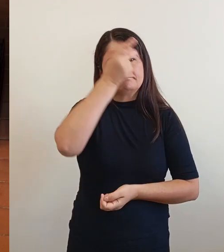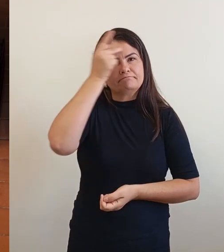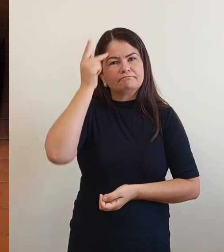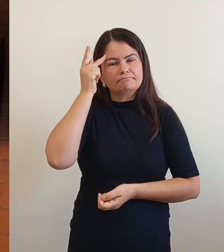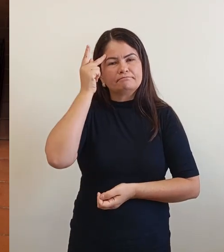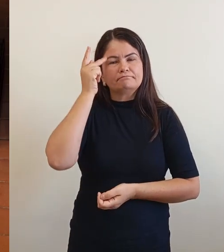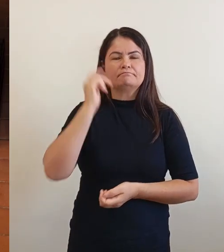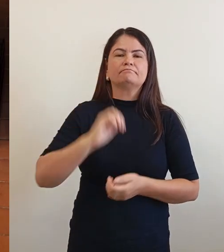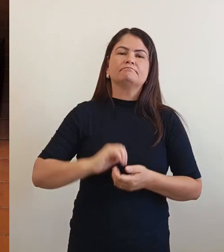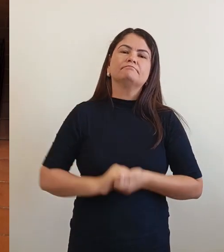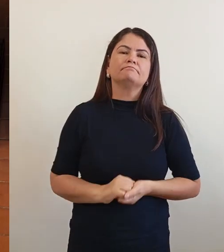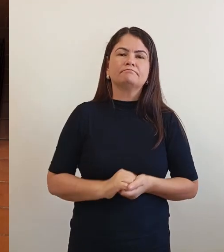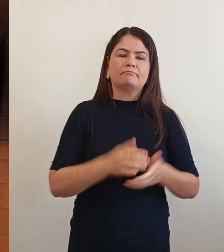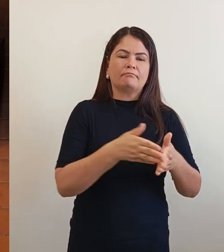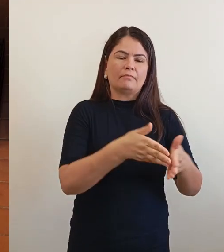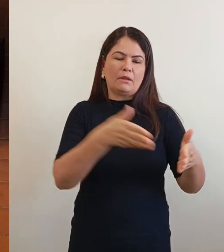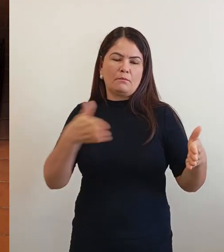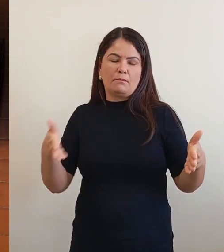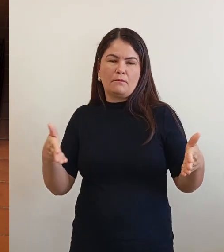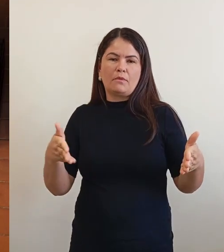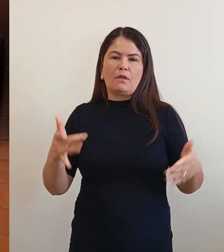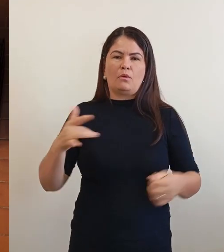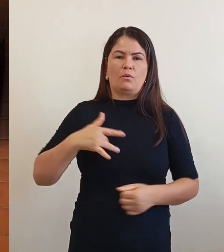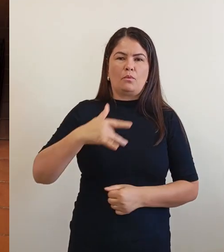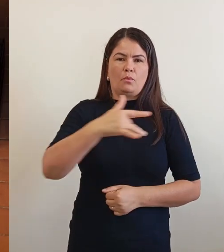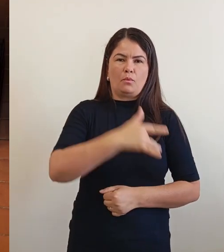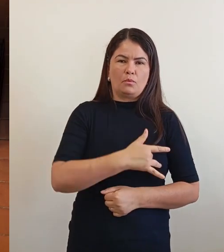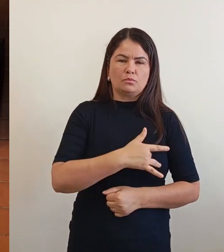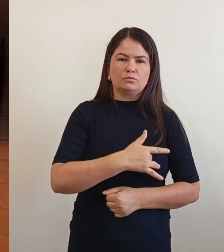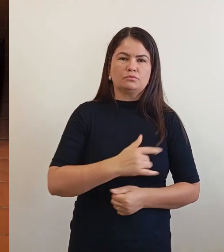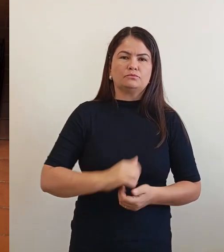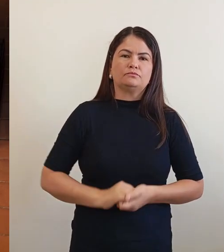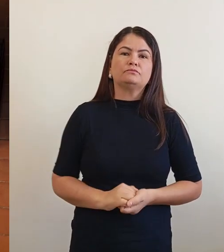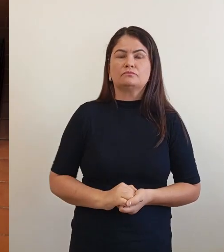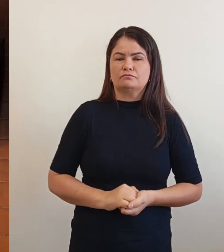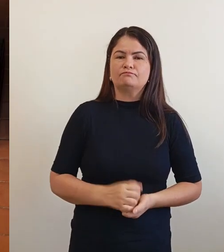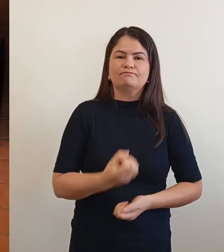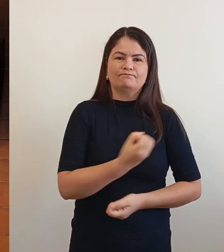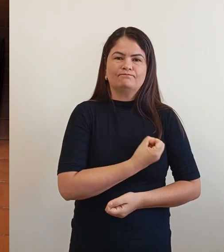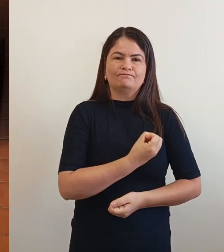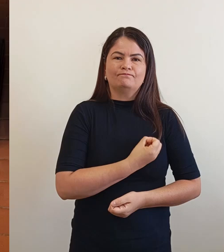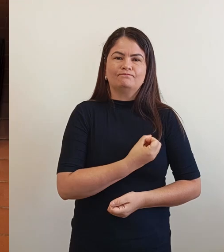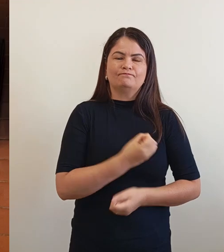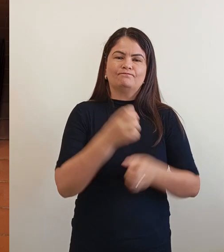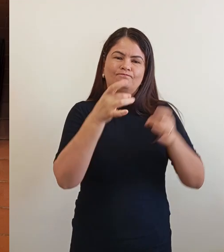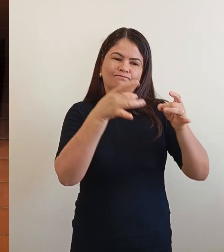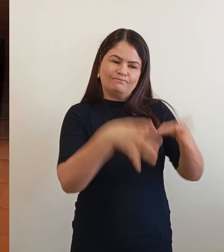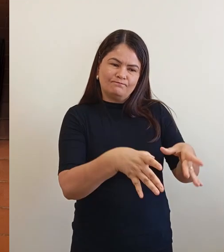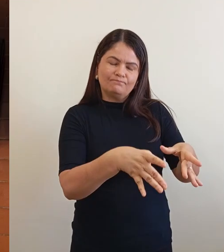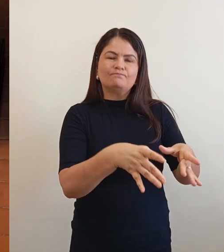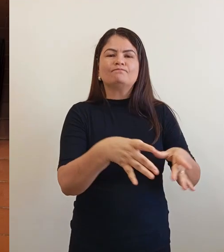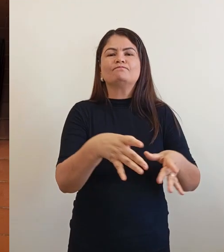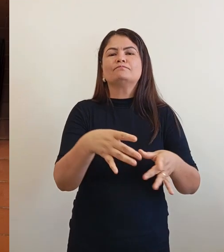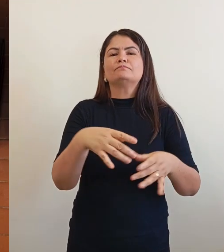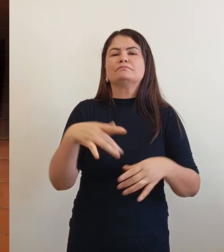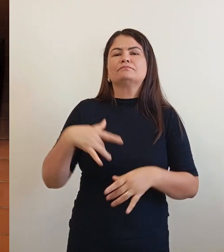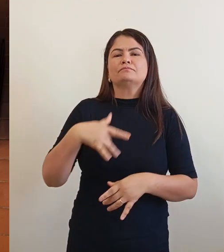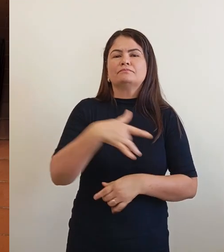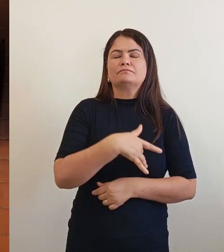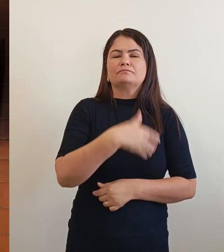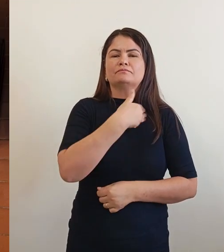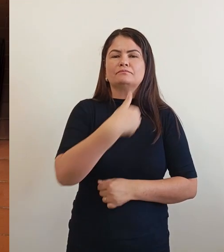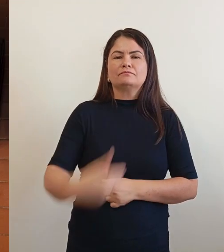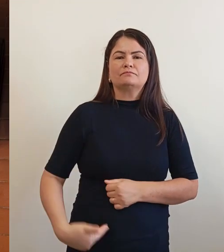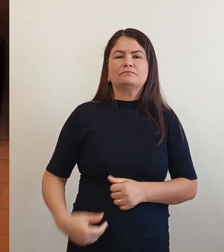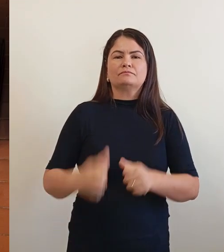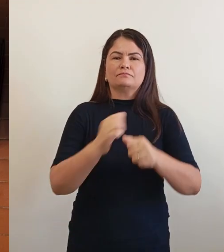Dado o histórico de negligência com a saúde pública no contexto de pandemia, o que o senhor pretende fazer para